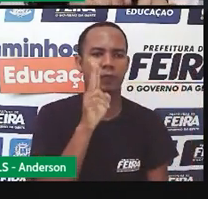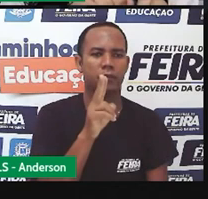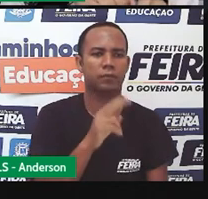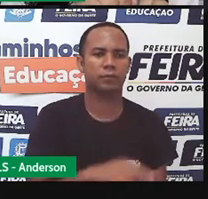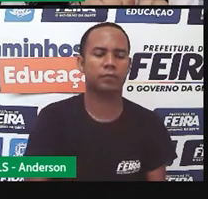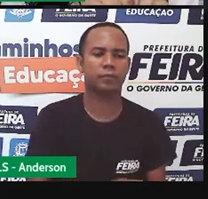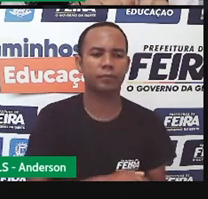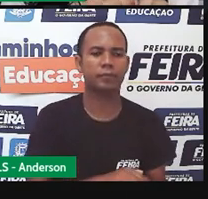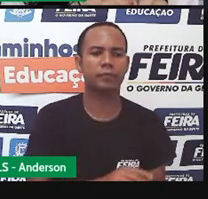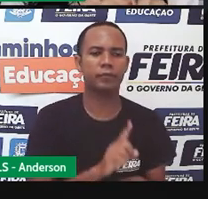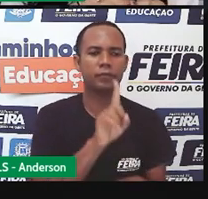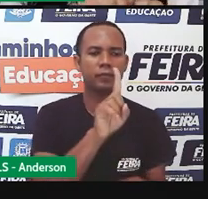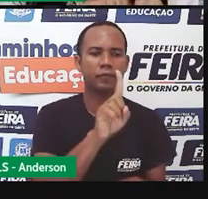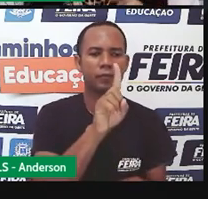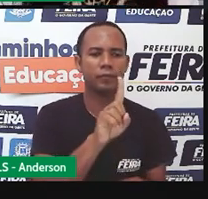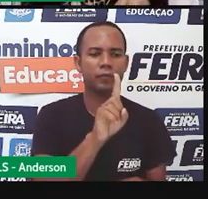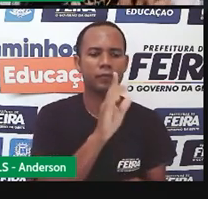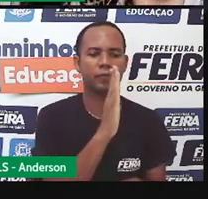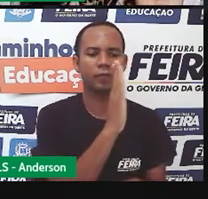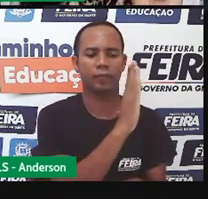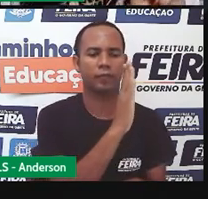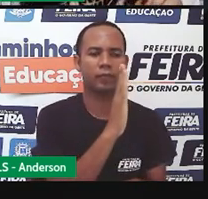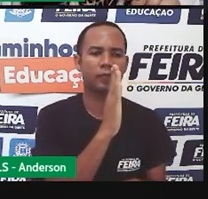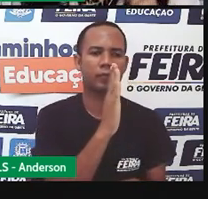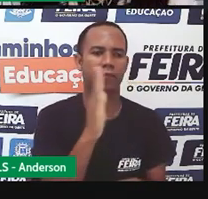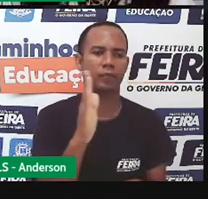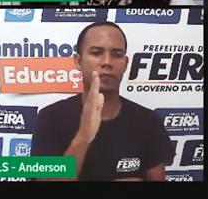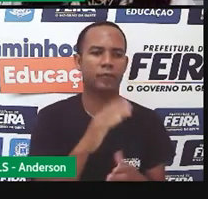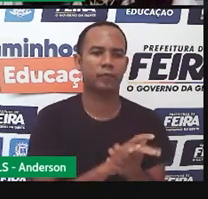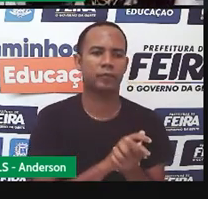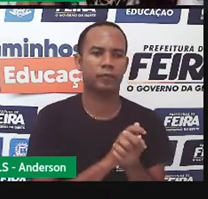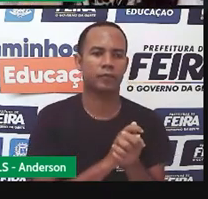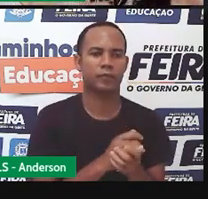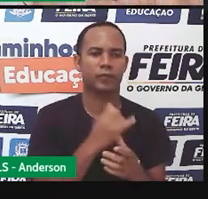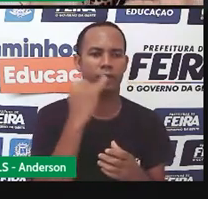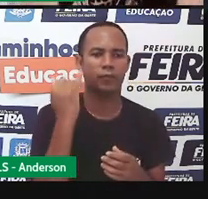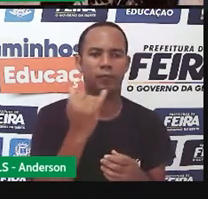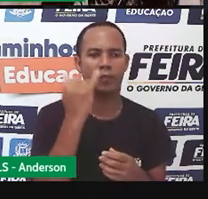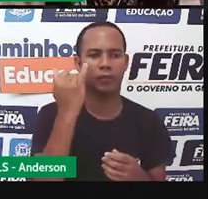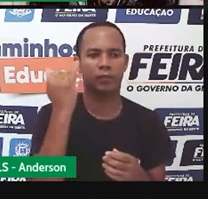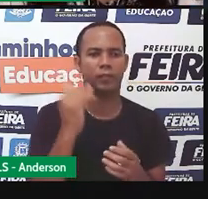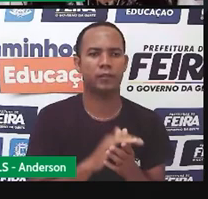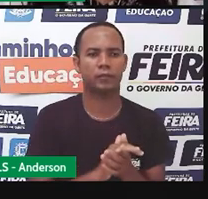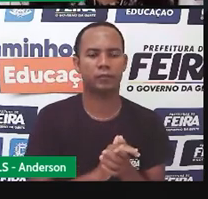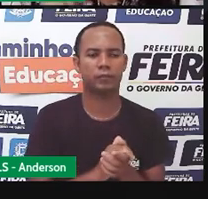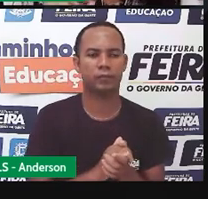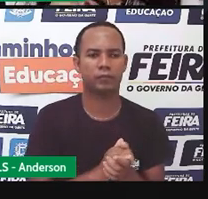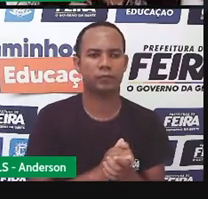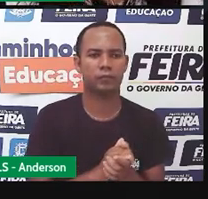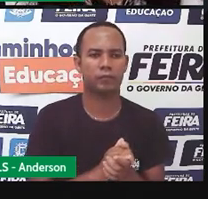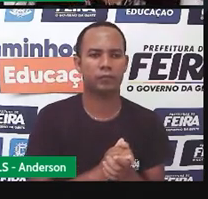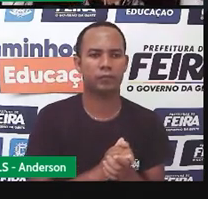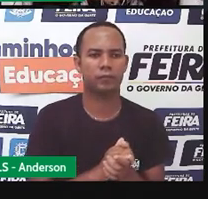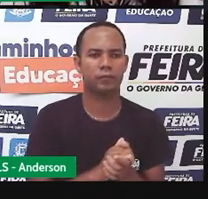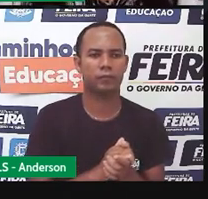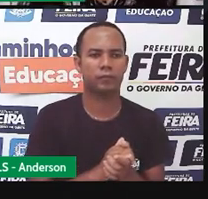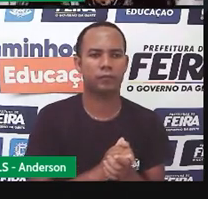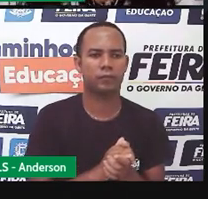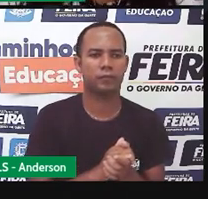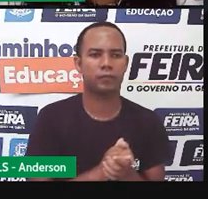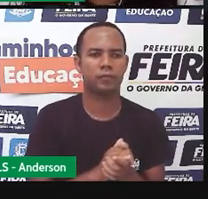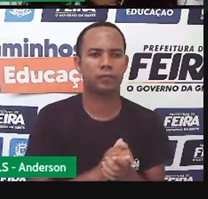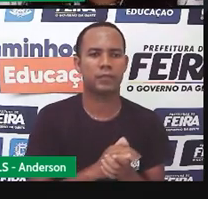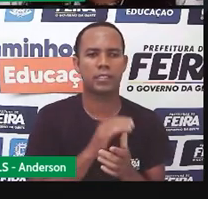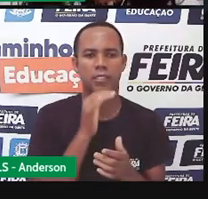Bota o espaço do seu dedinho para o título, para a manchete e na hora de você